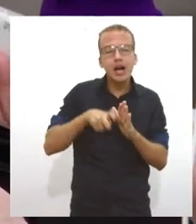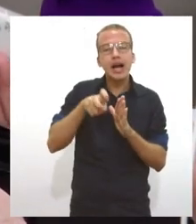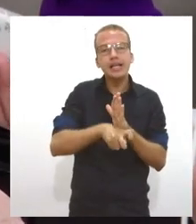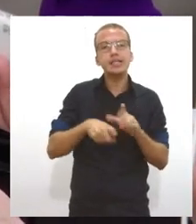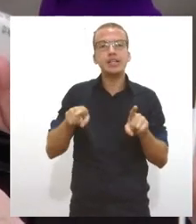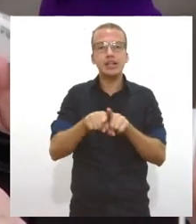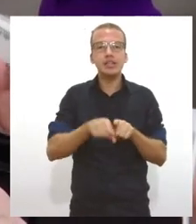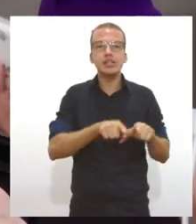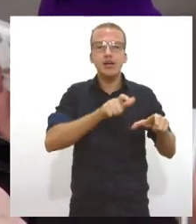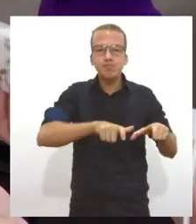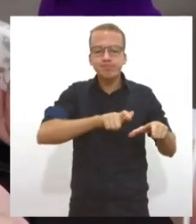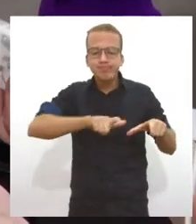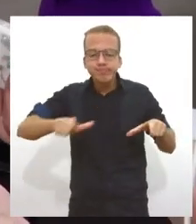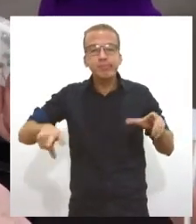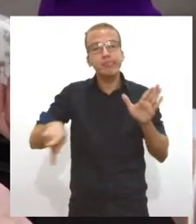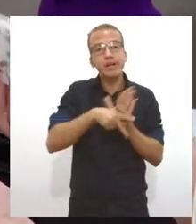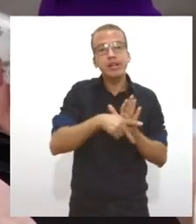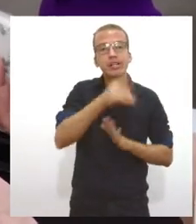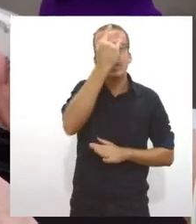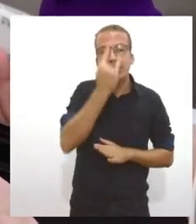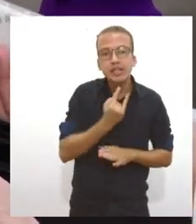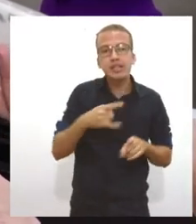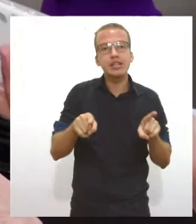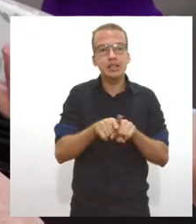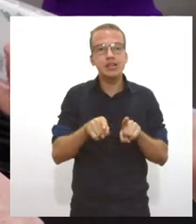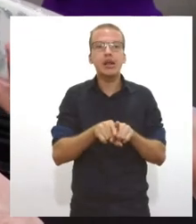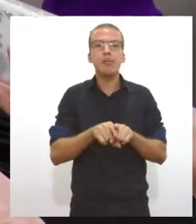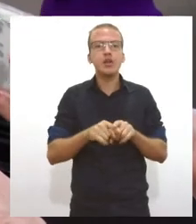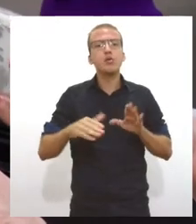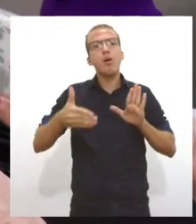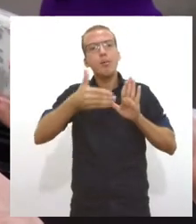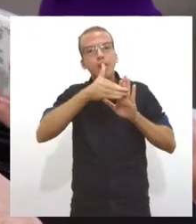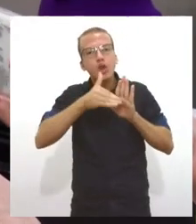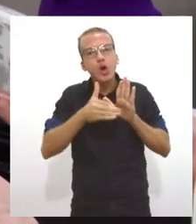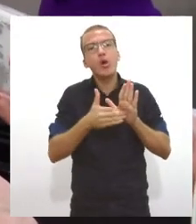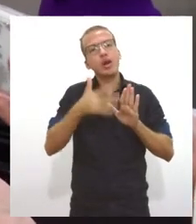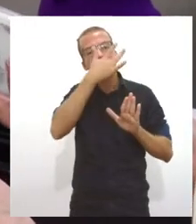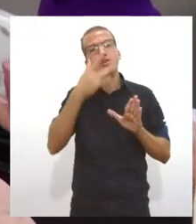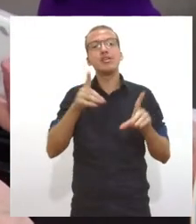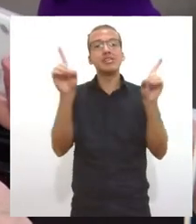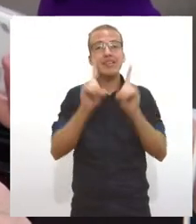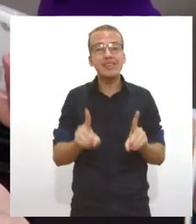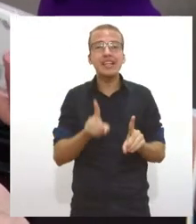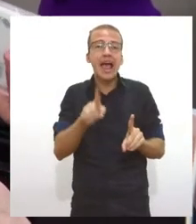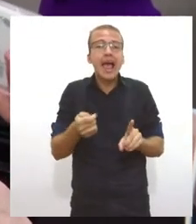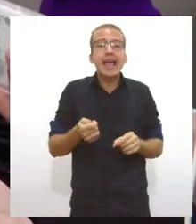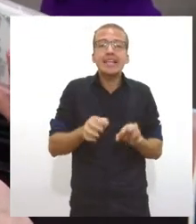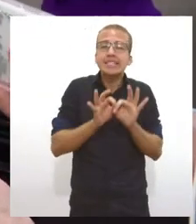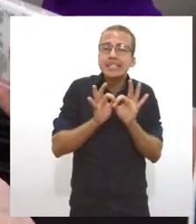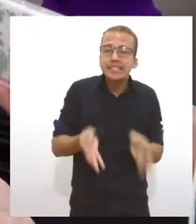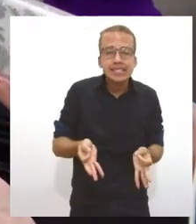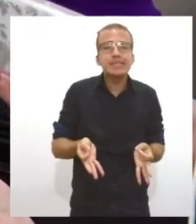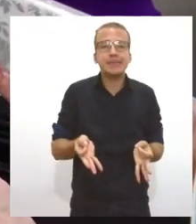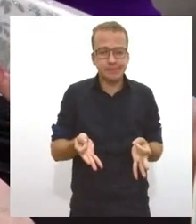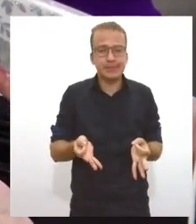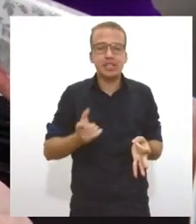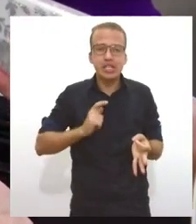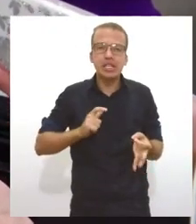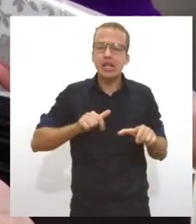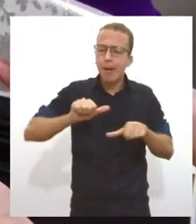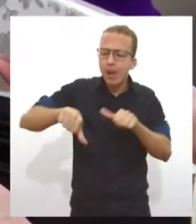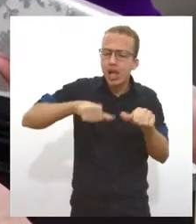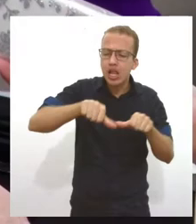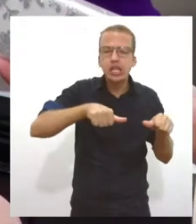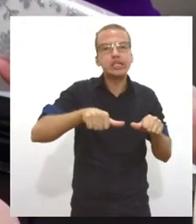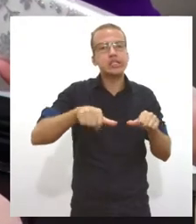protocolo que aqui não tem para a pessoa com deficiência. Então, tudo isso são obras pequenas, coisa pequena que para a